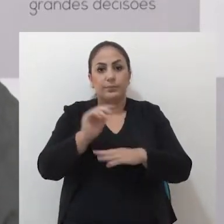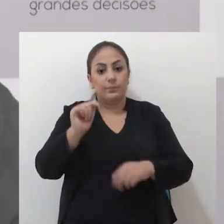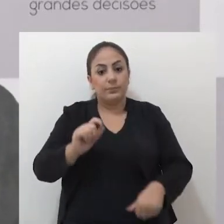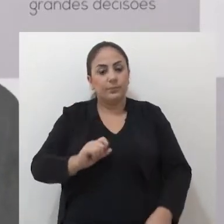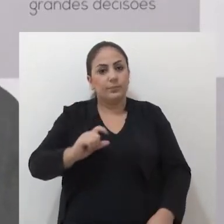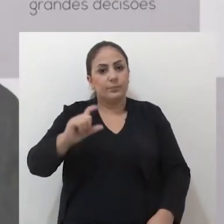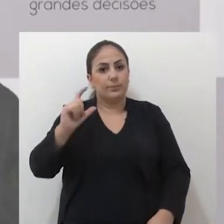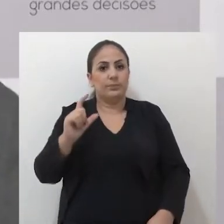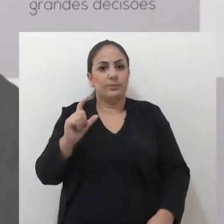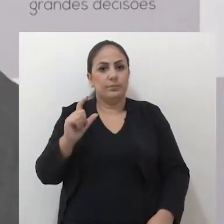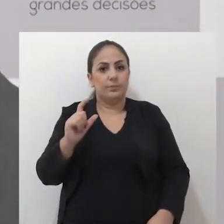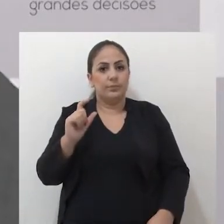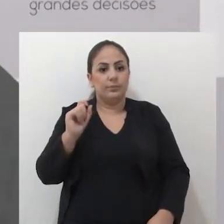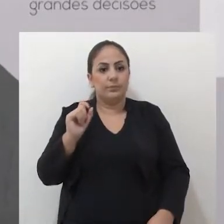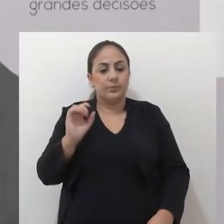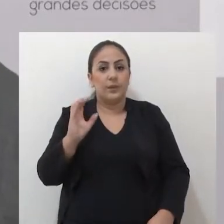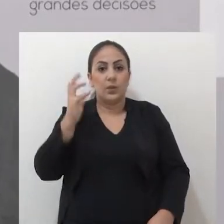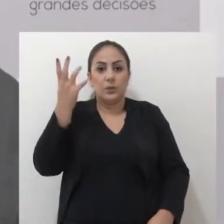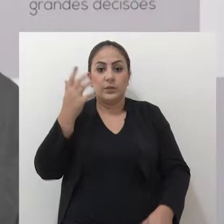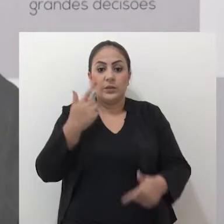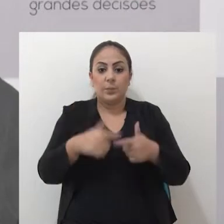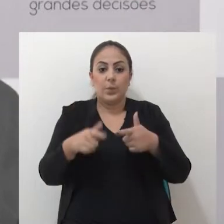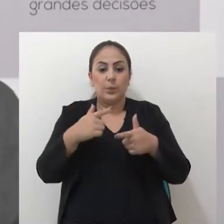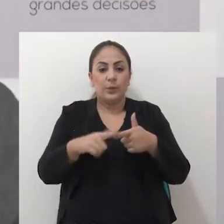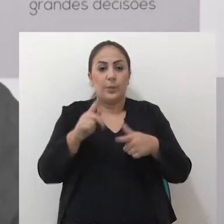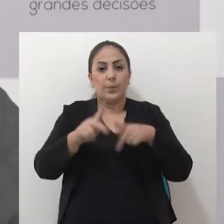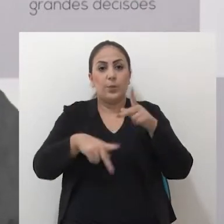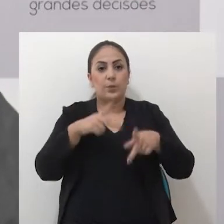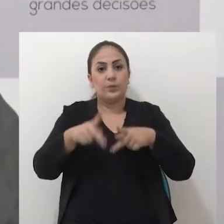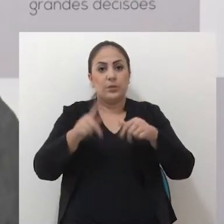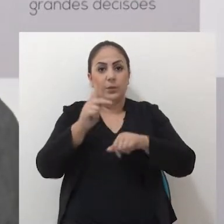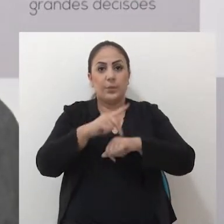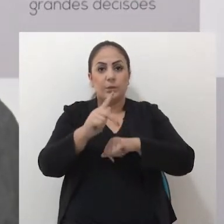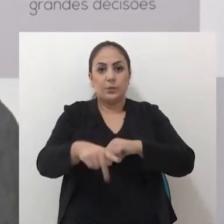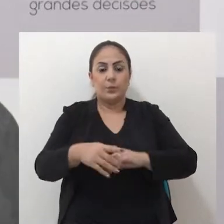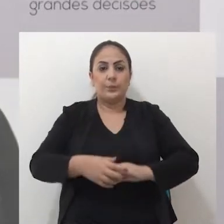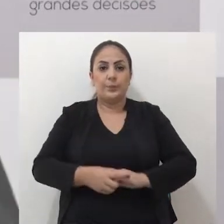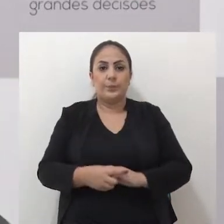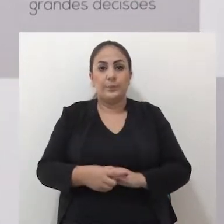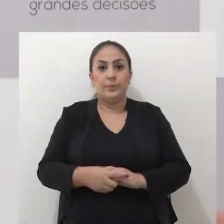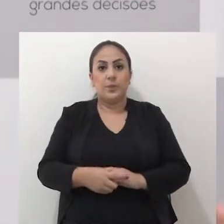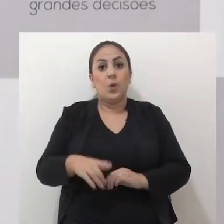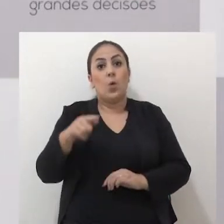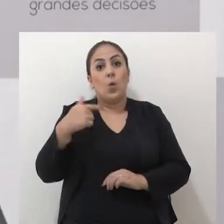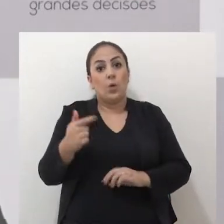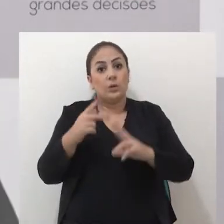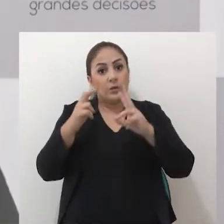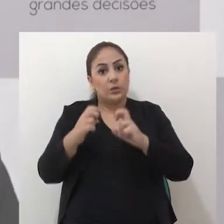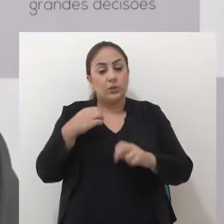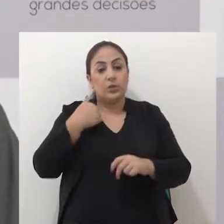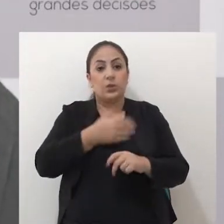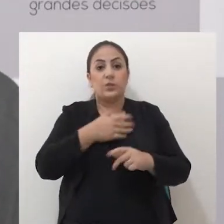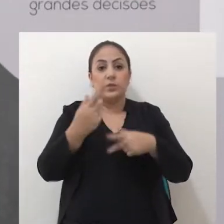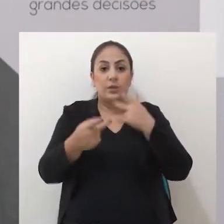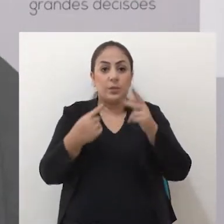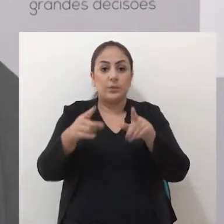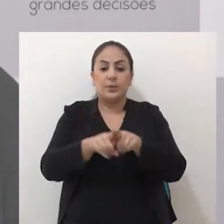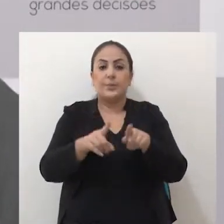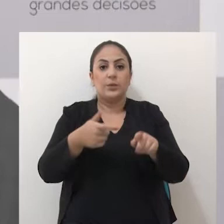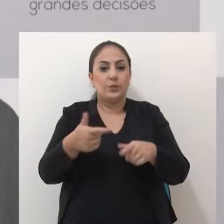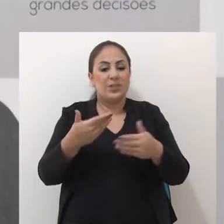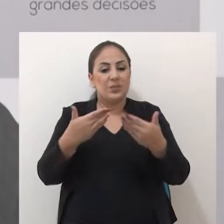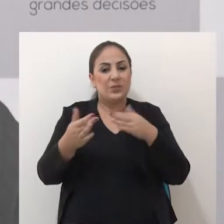aprovado, esse aumento iria calejar a população de Passo Fundo. Outro assunto que nós abordamos também